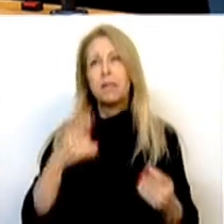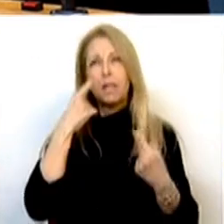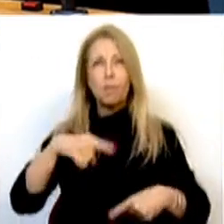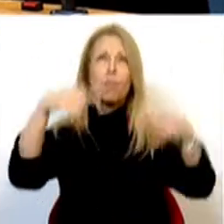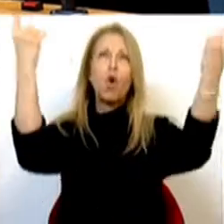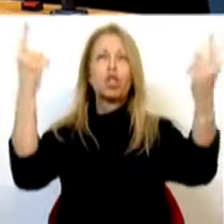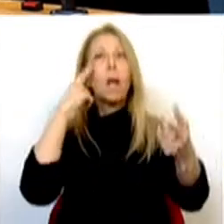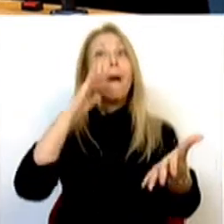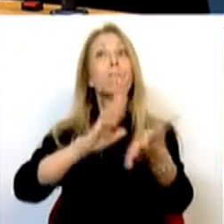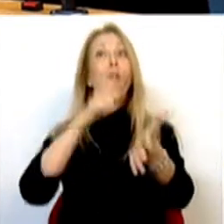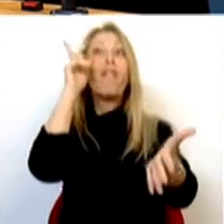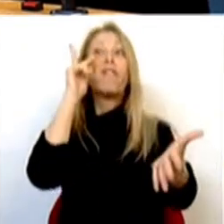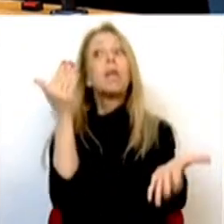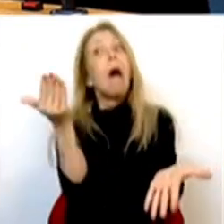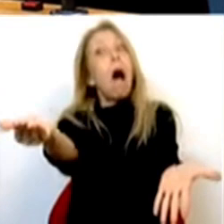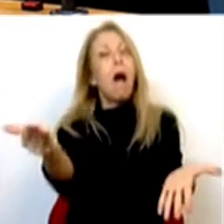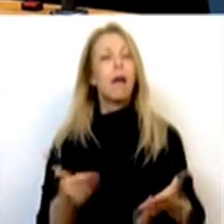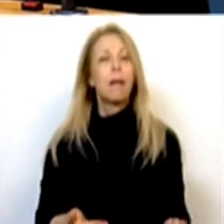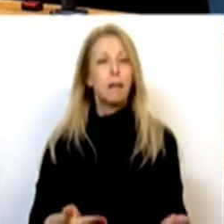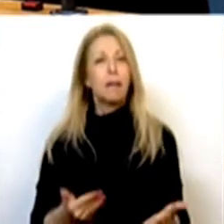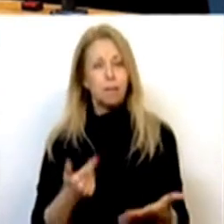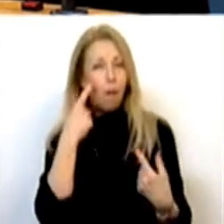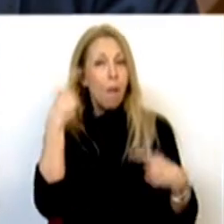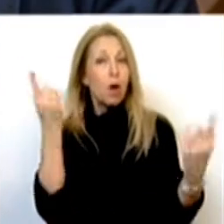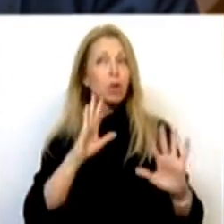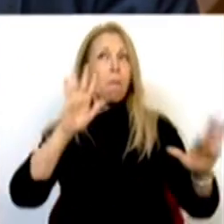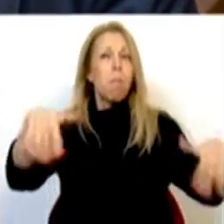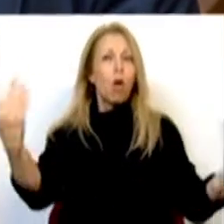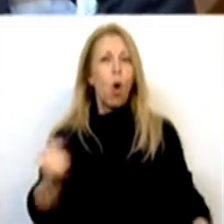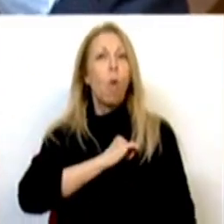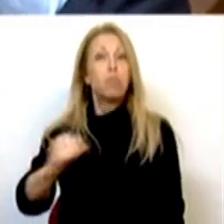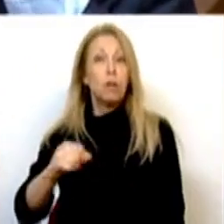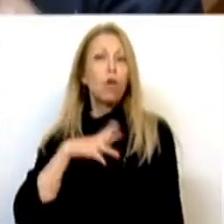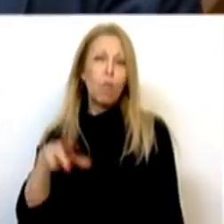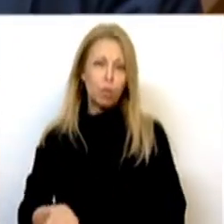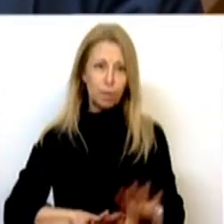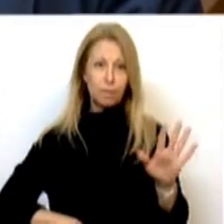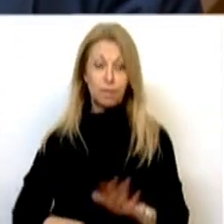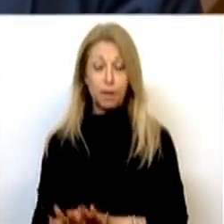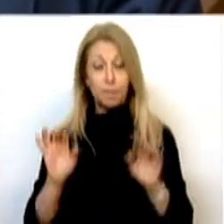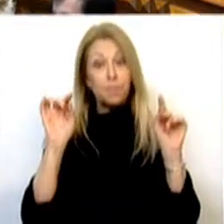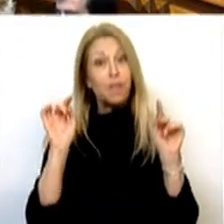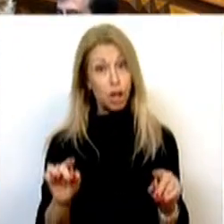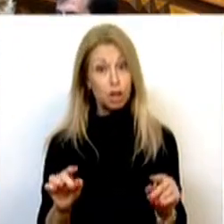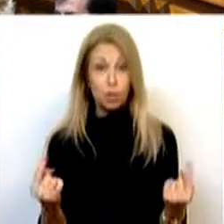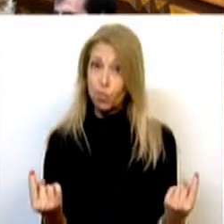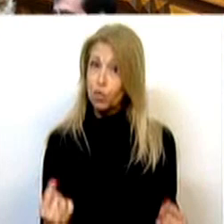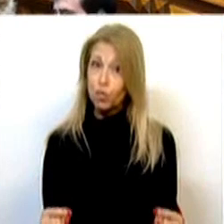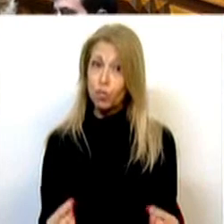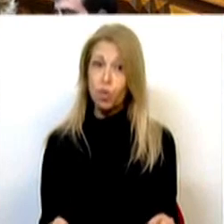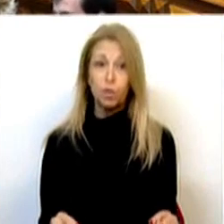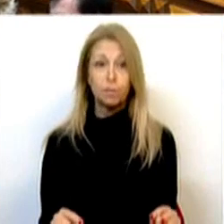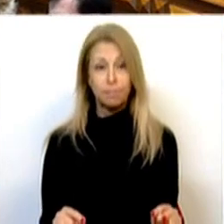demonstrar que pode fazer oposição em Portugal. Este é apenas um